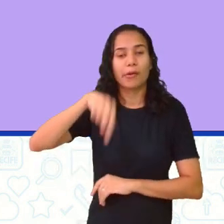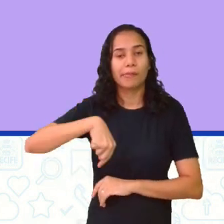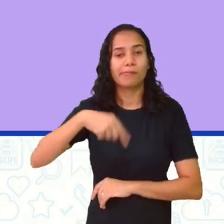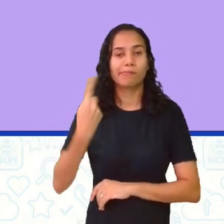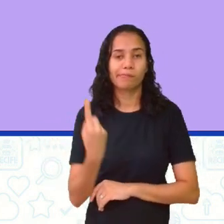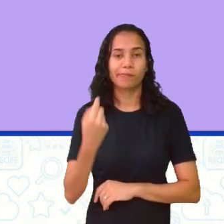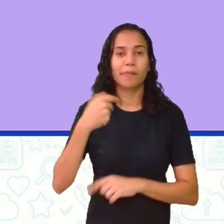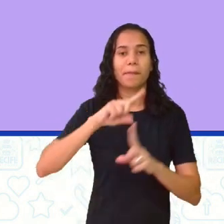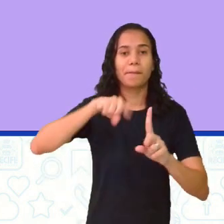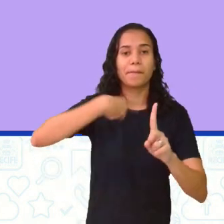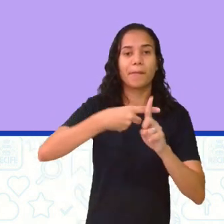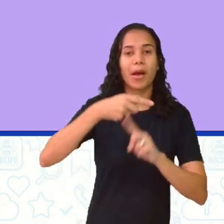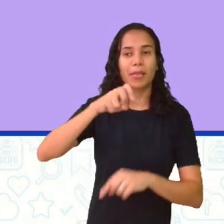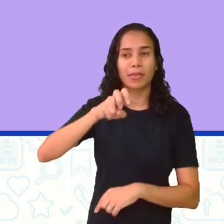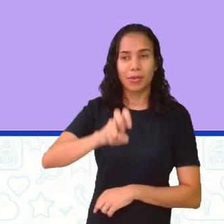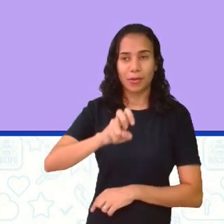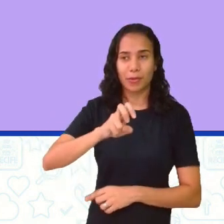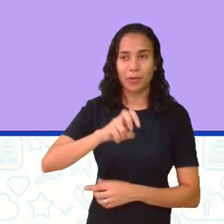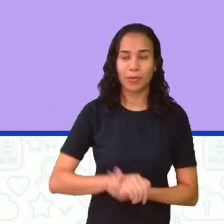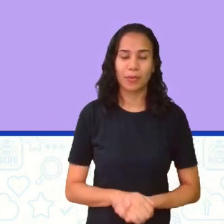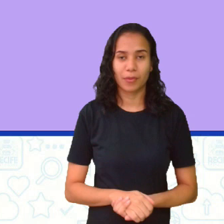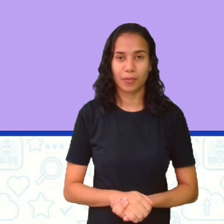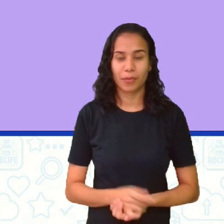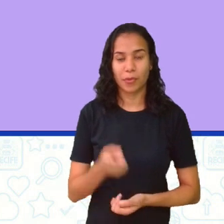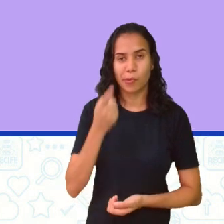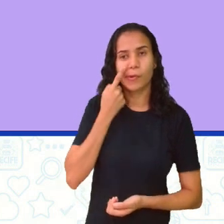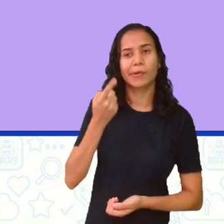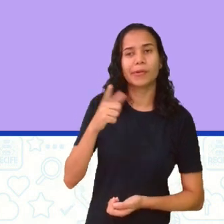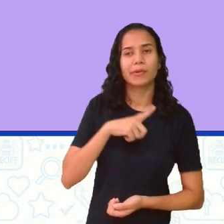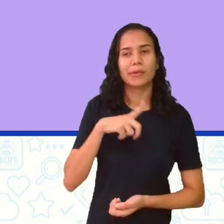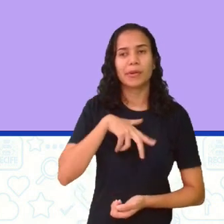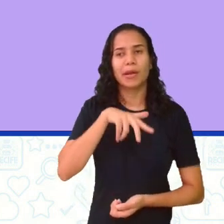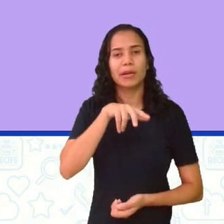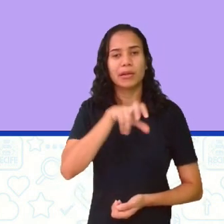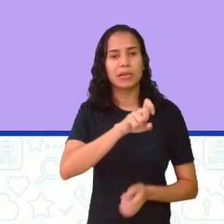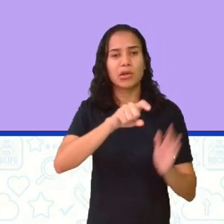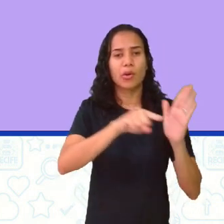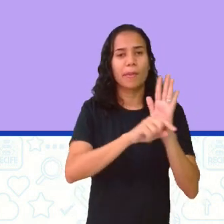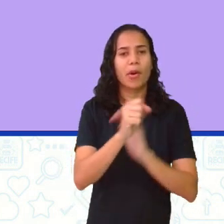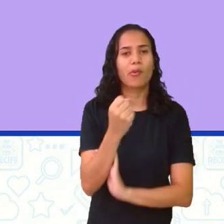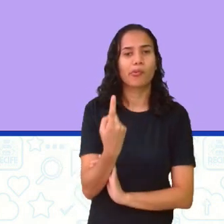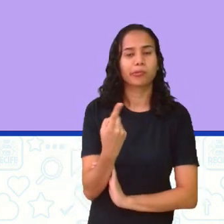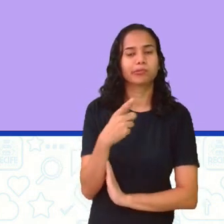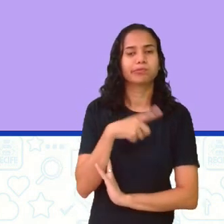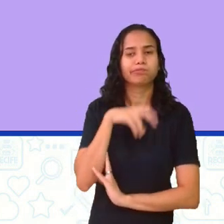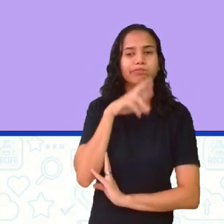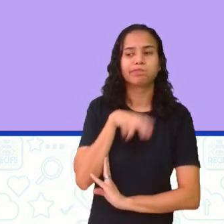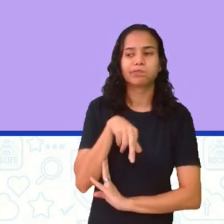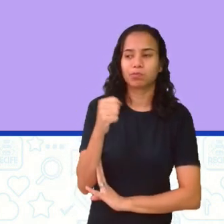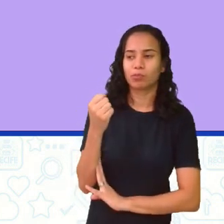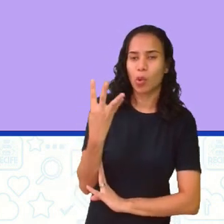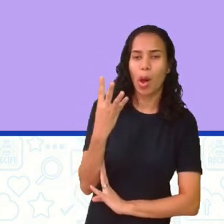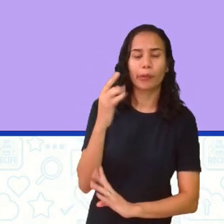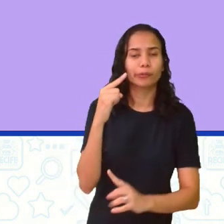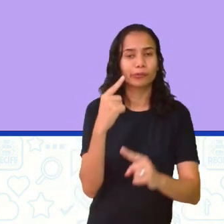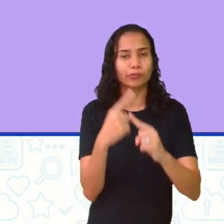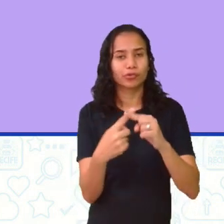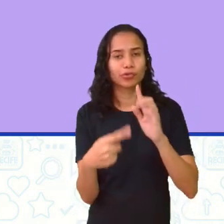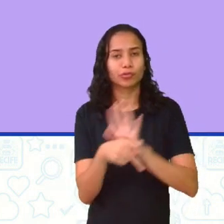Mais 5. Ora, se eu tenho 5, tiro 1, fica 4X